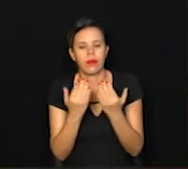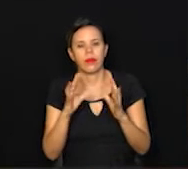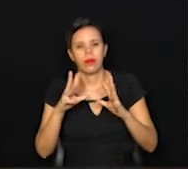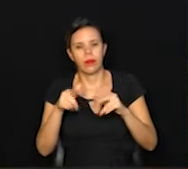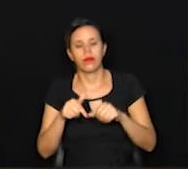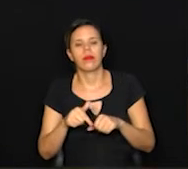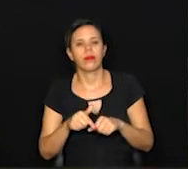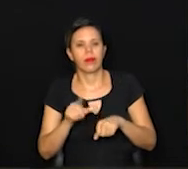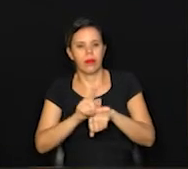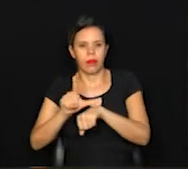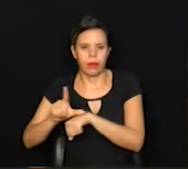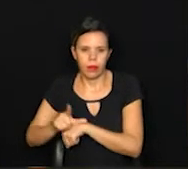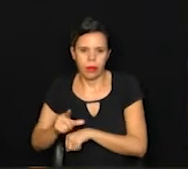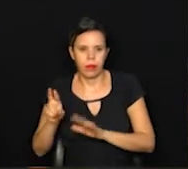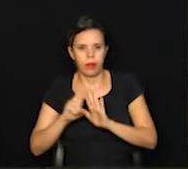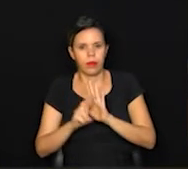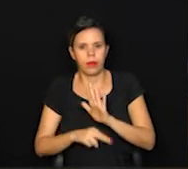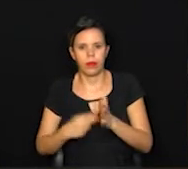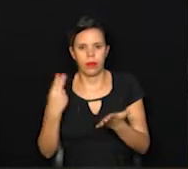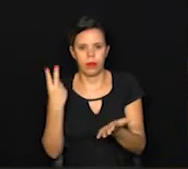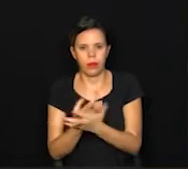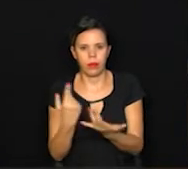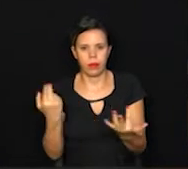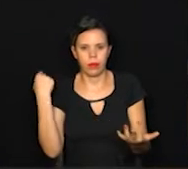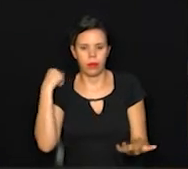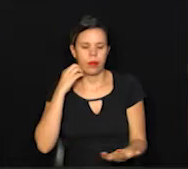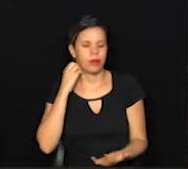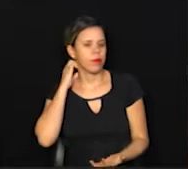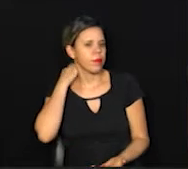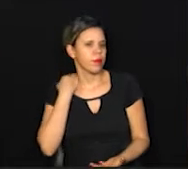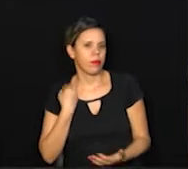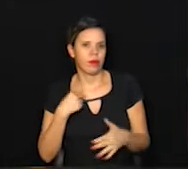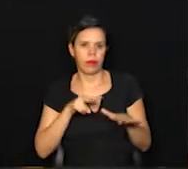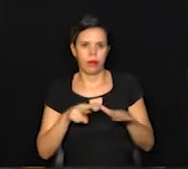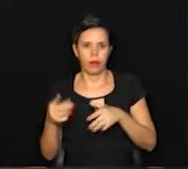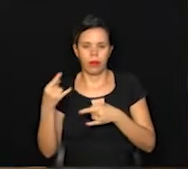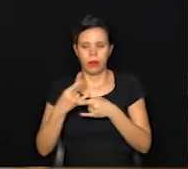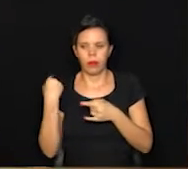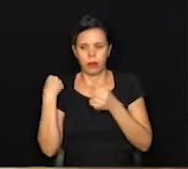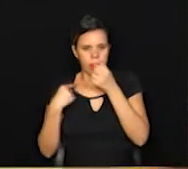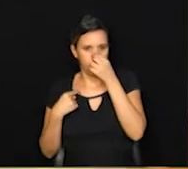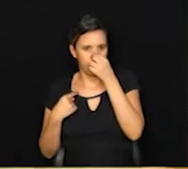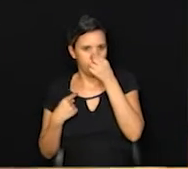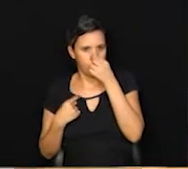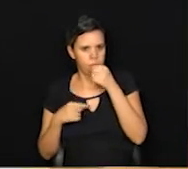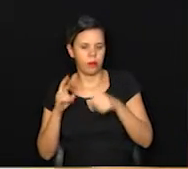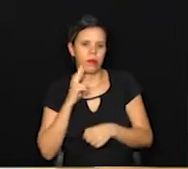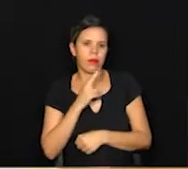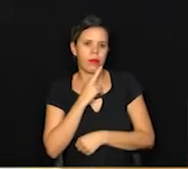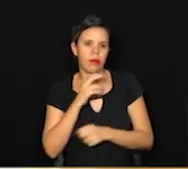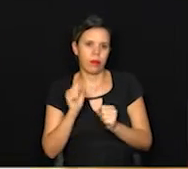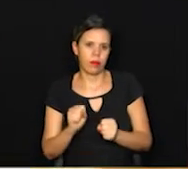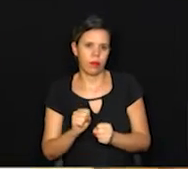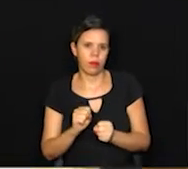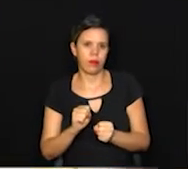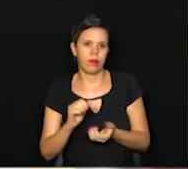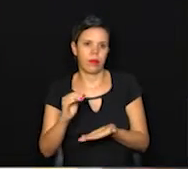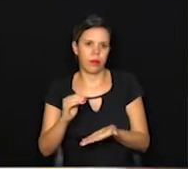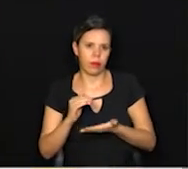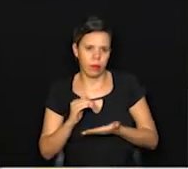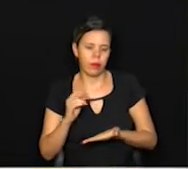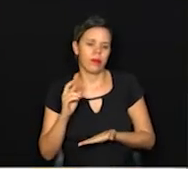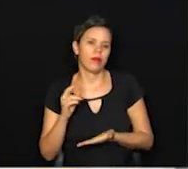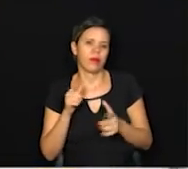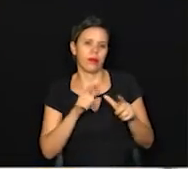regra que nós autorizamos na última live para os restaurantes de poder retirar na porta dos